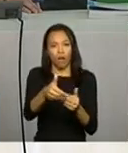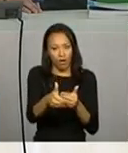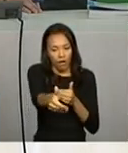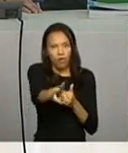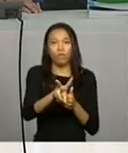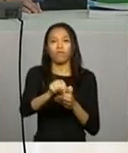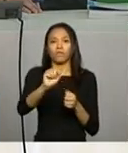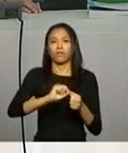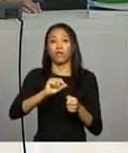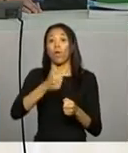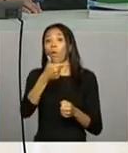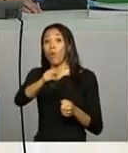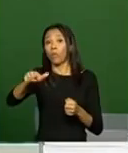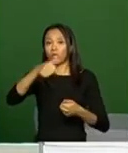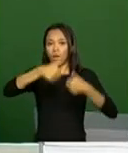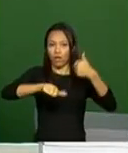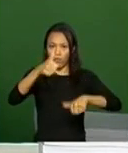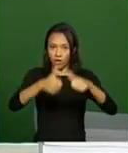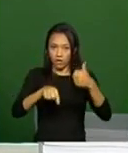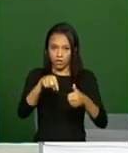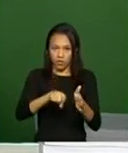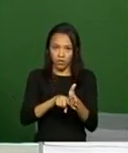outras avaliações sobre essa pesquisa.